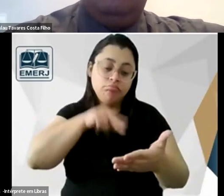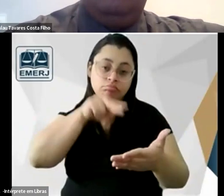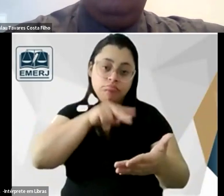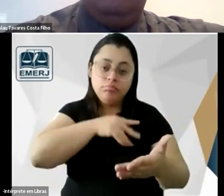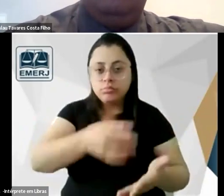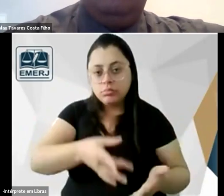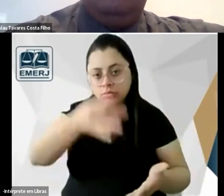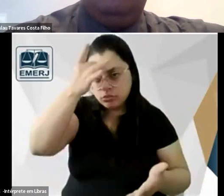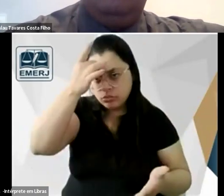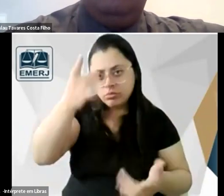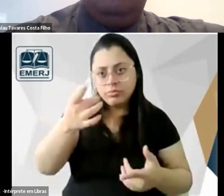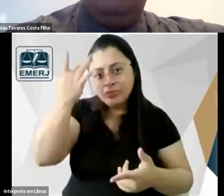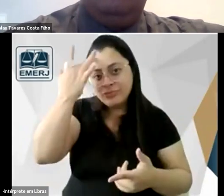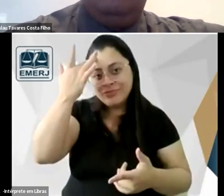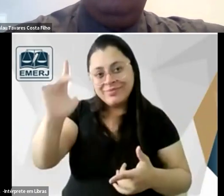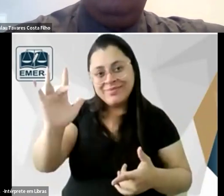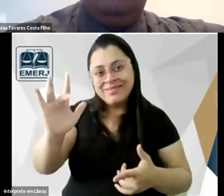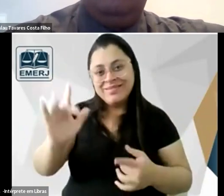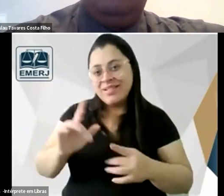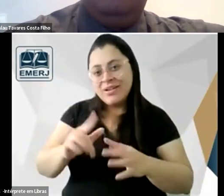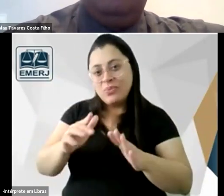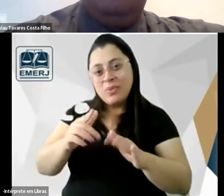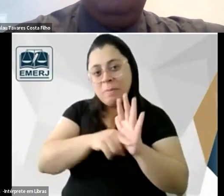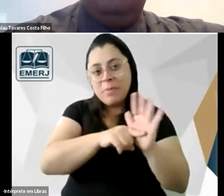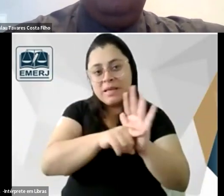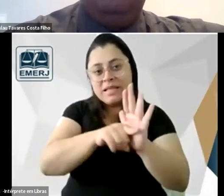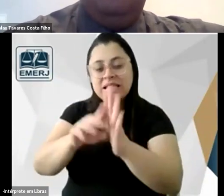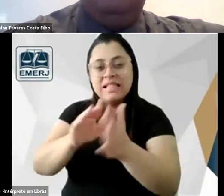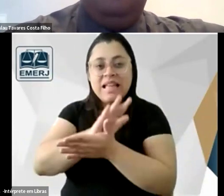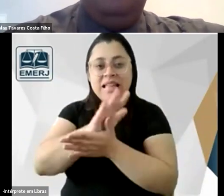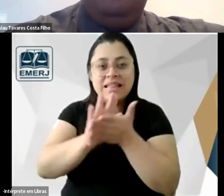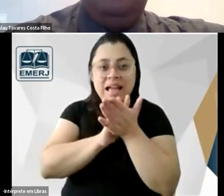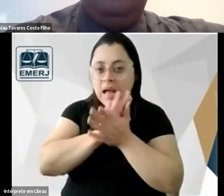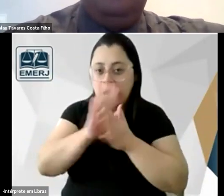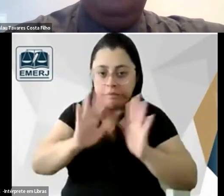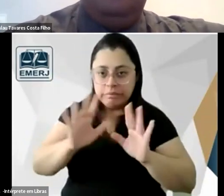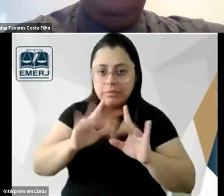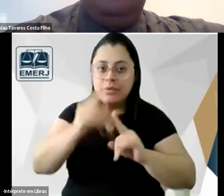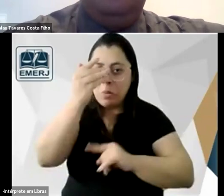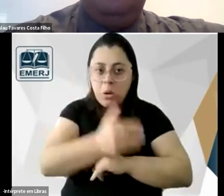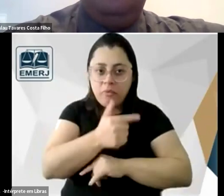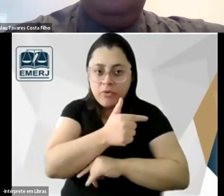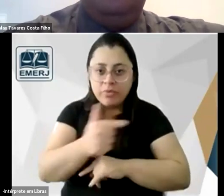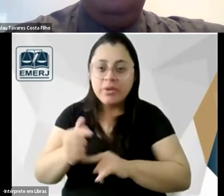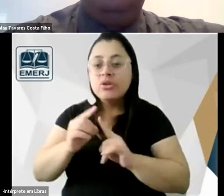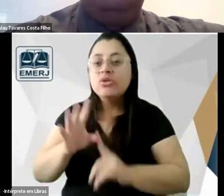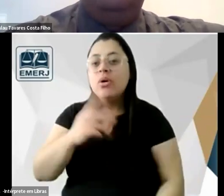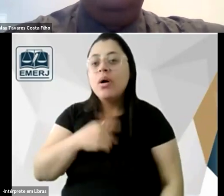o que eu fiz foi desculpa completamente anticientífico foi uma previsão achística totalmente da